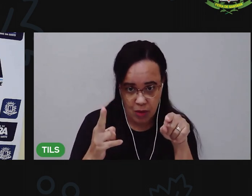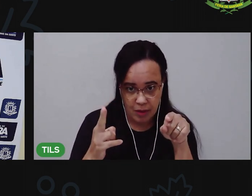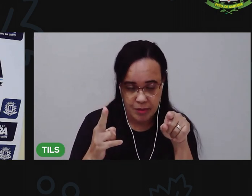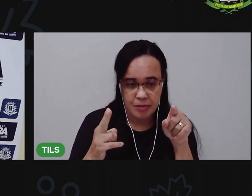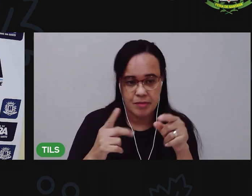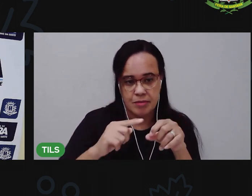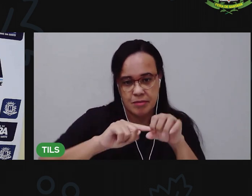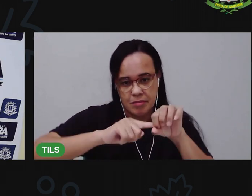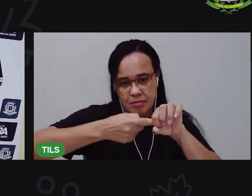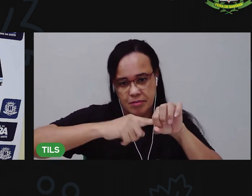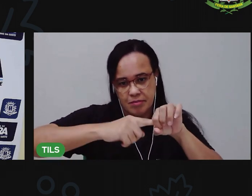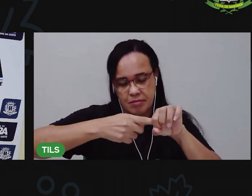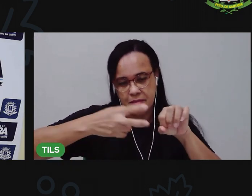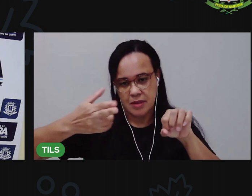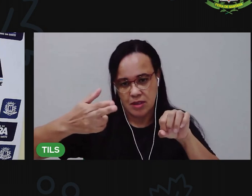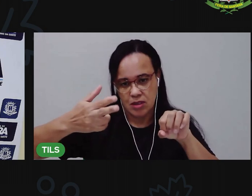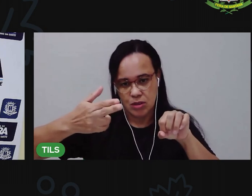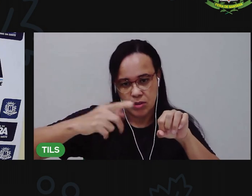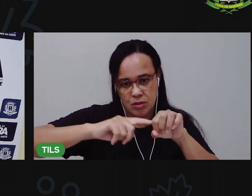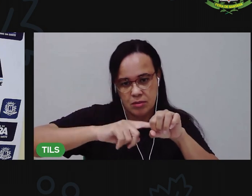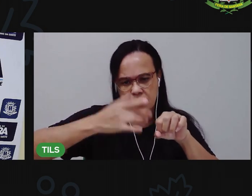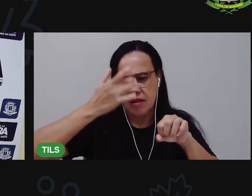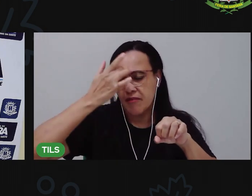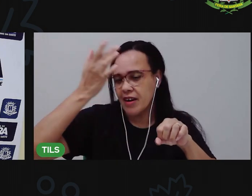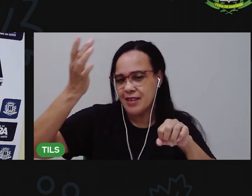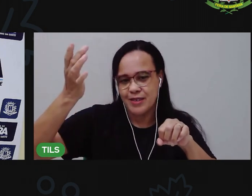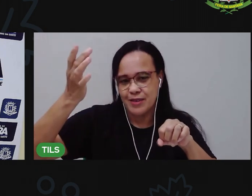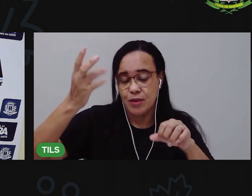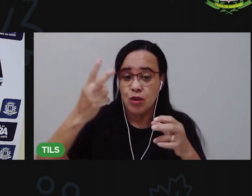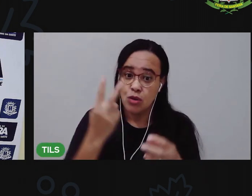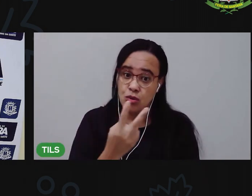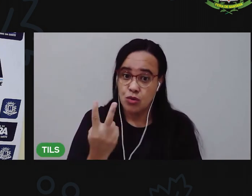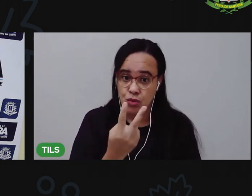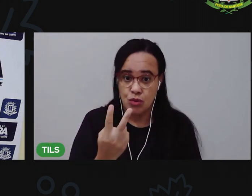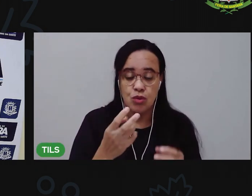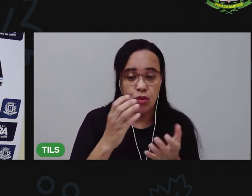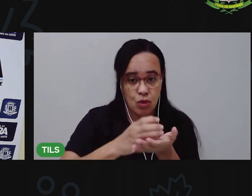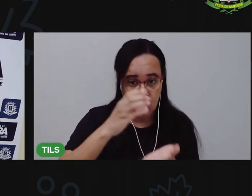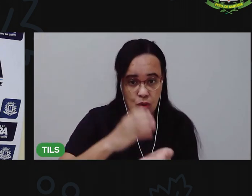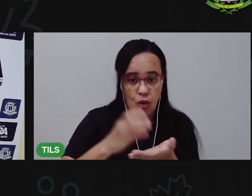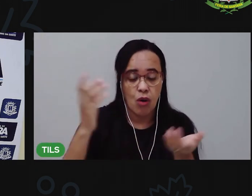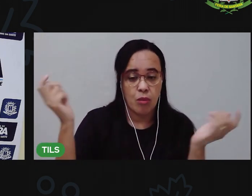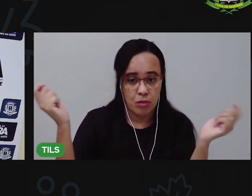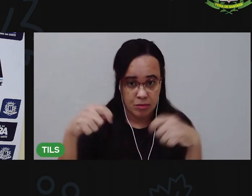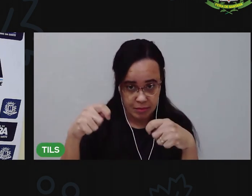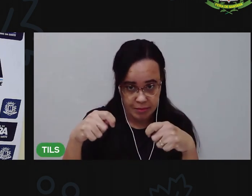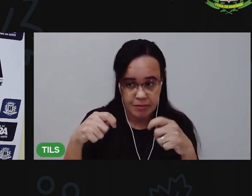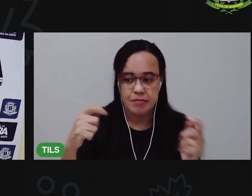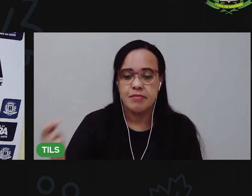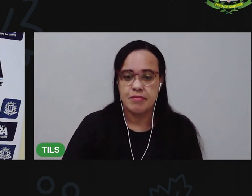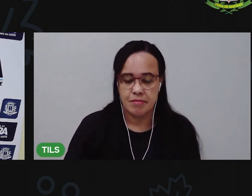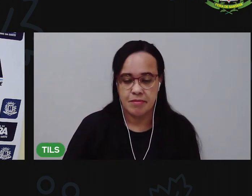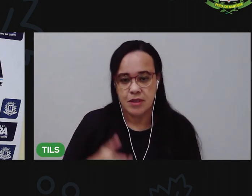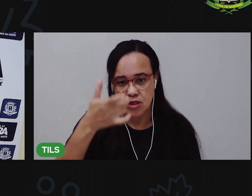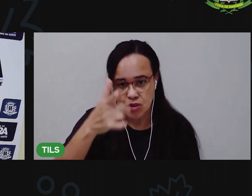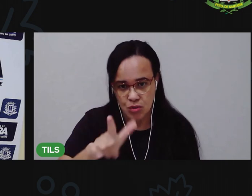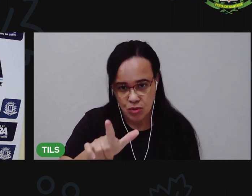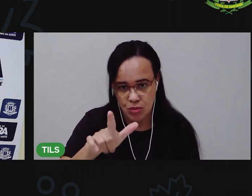tesoura e ó como ele ficou. Faça isso nos dois copos. Tá? Pega aqui o palito de novo.